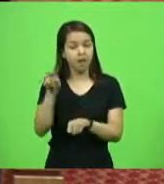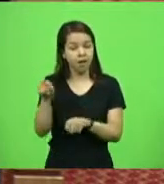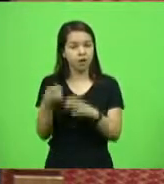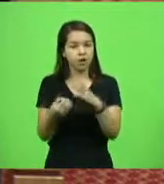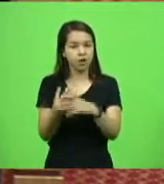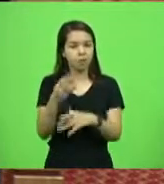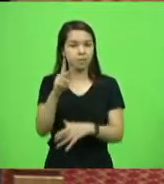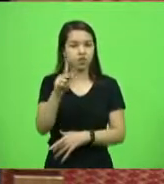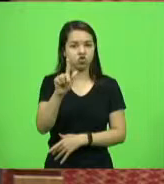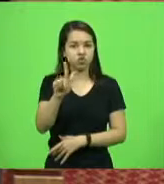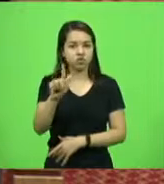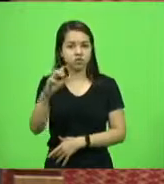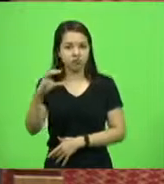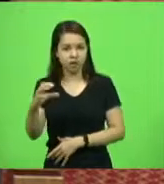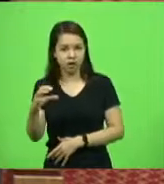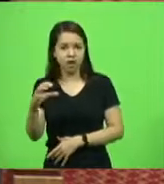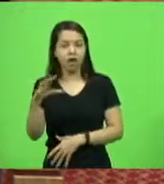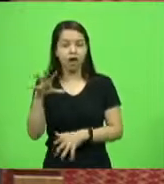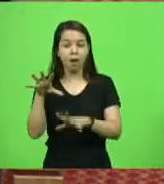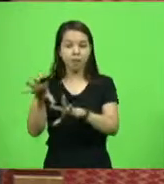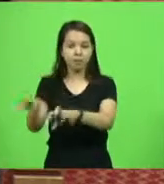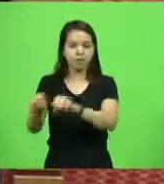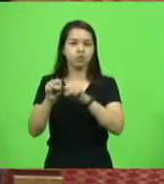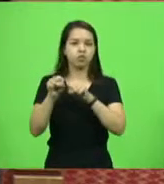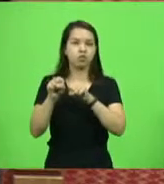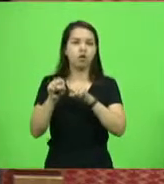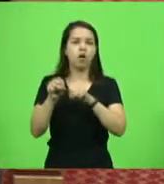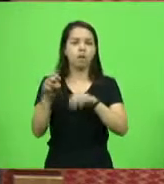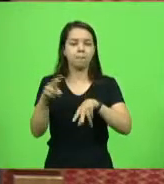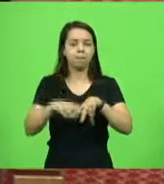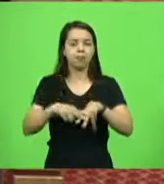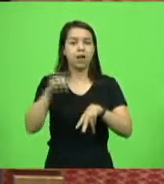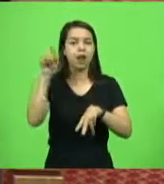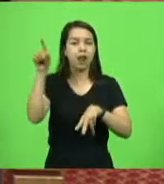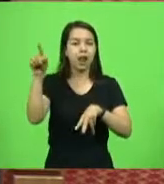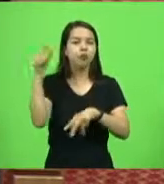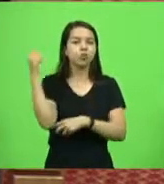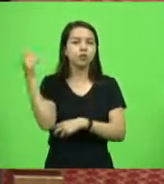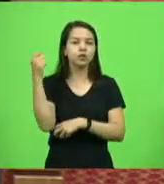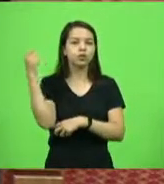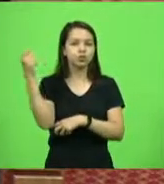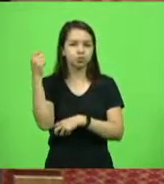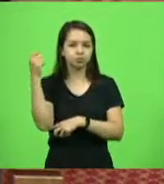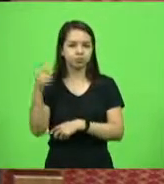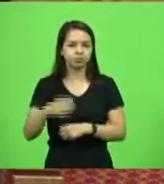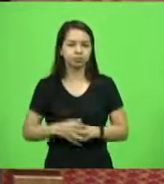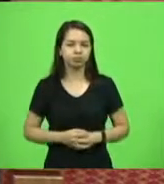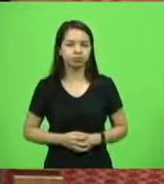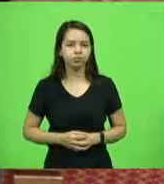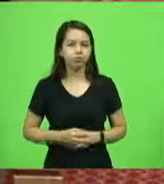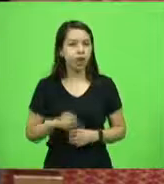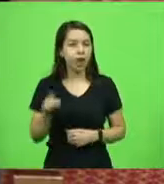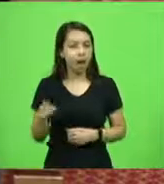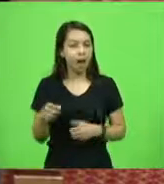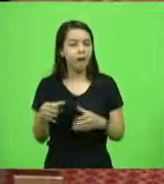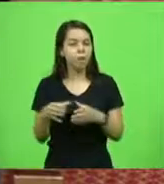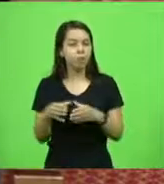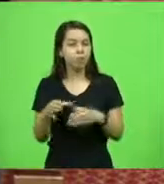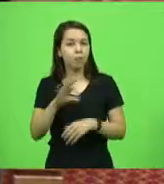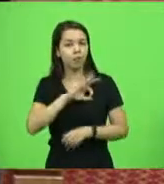presídio no Rio Grande do Sul, a polícia, a brigada militar, capturou